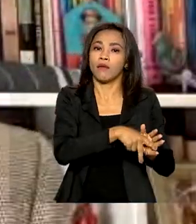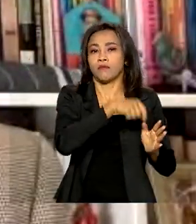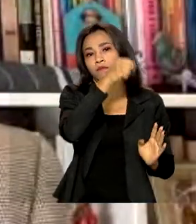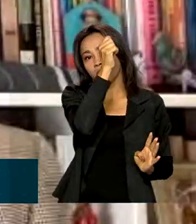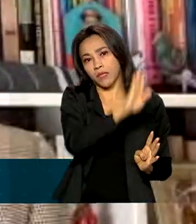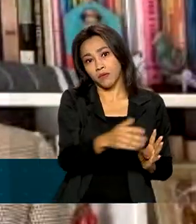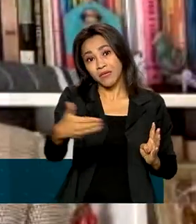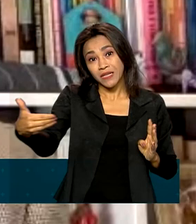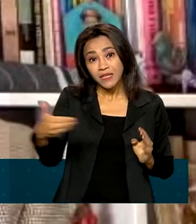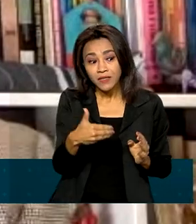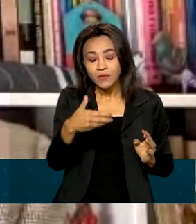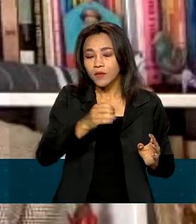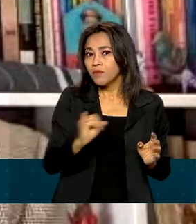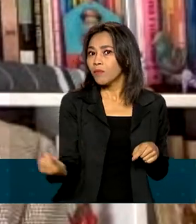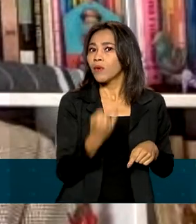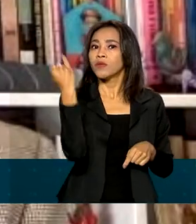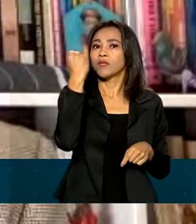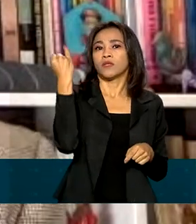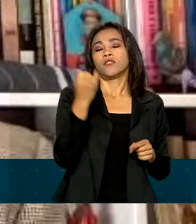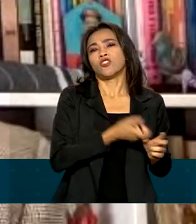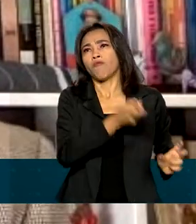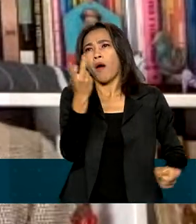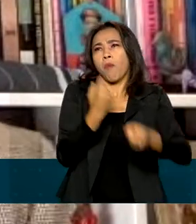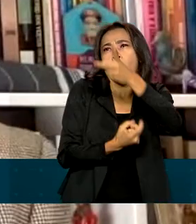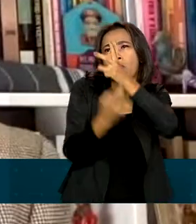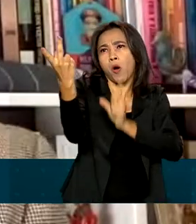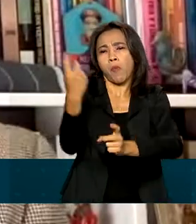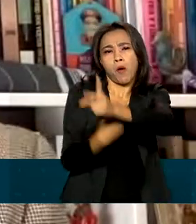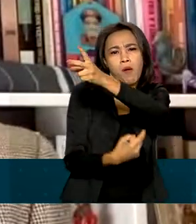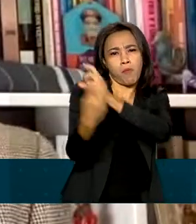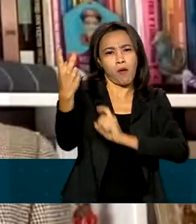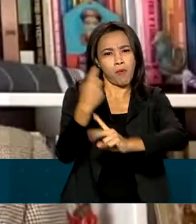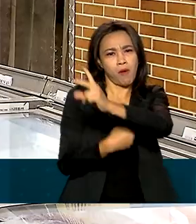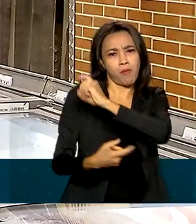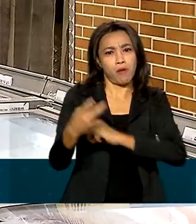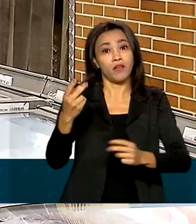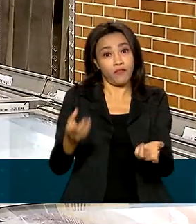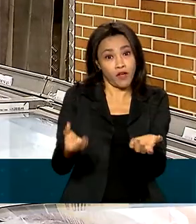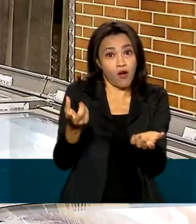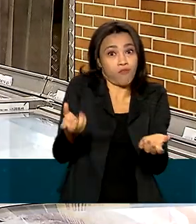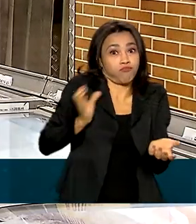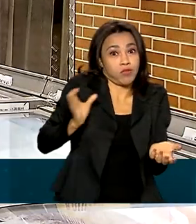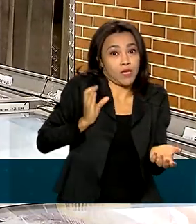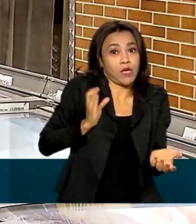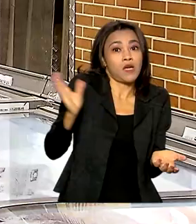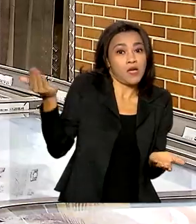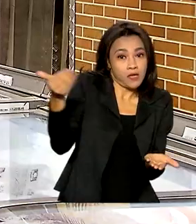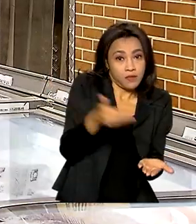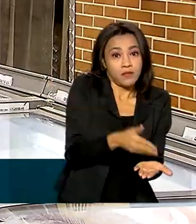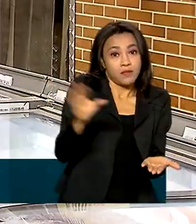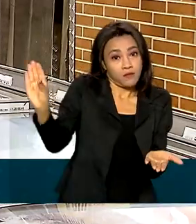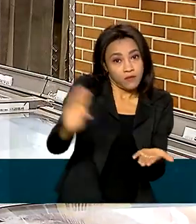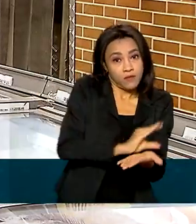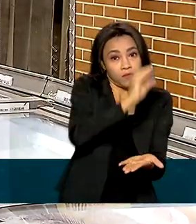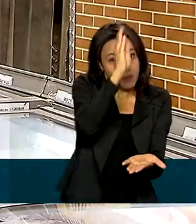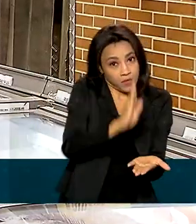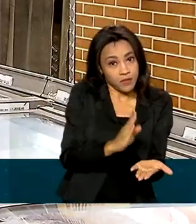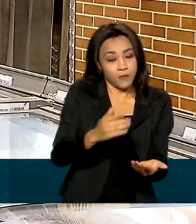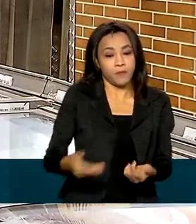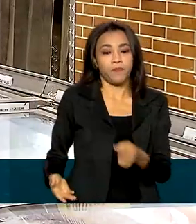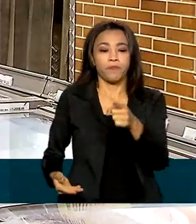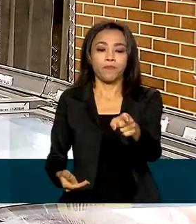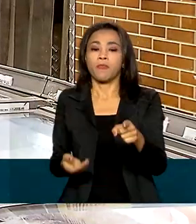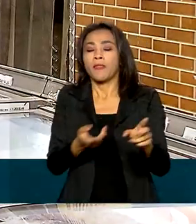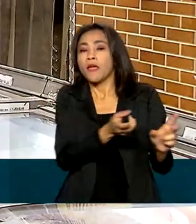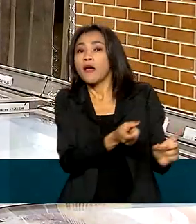importante no mundo e ajuda, acima de tudo, a distribuir riqueza dentro do nosso país. A liderança do Brasil no ranking de exportadores de